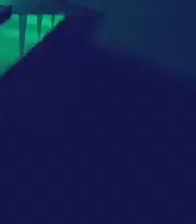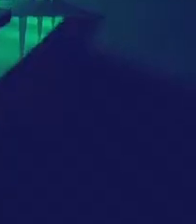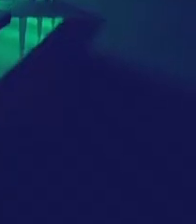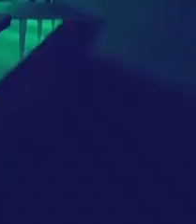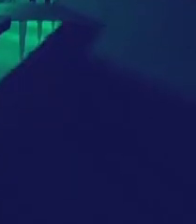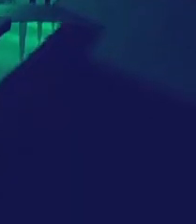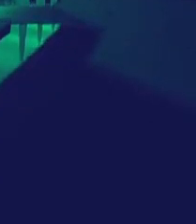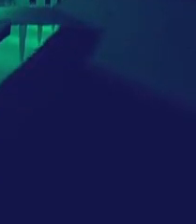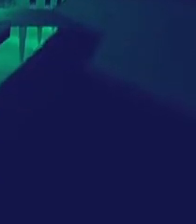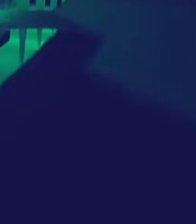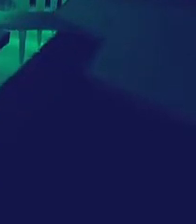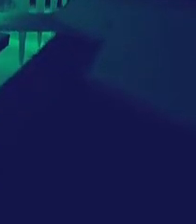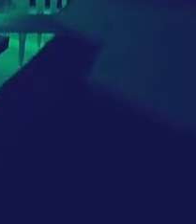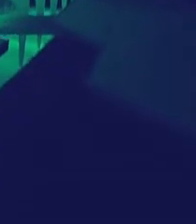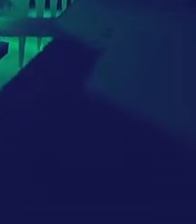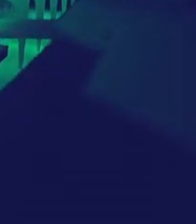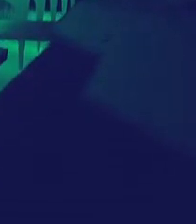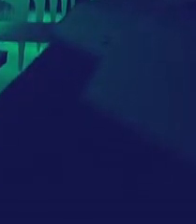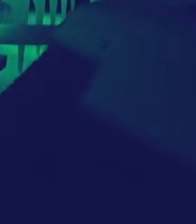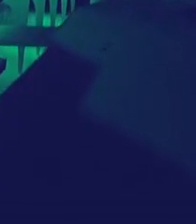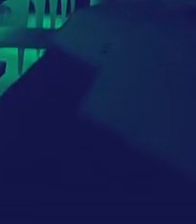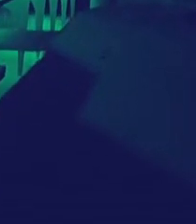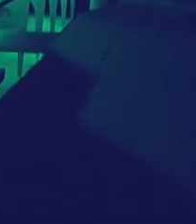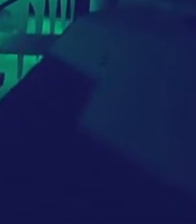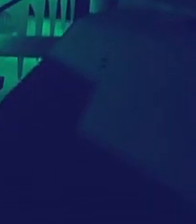A NBR, a TV do Governo Federal.